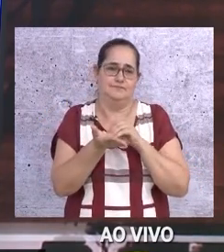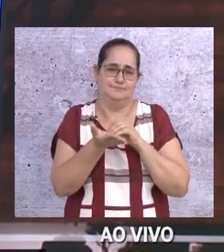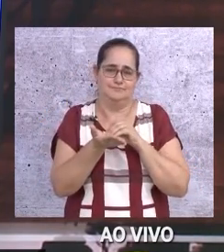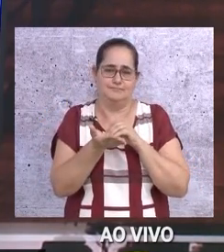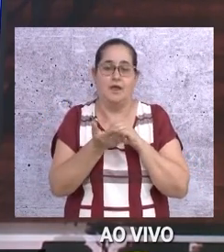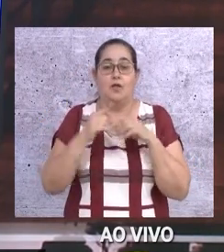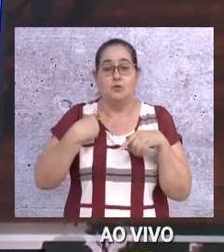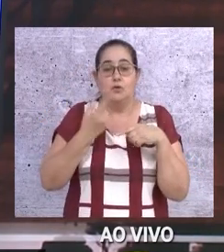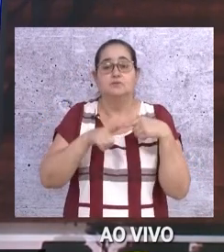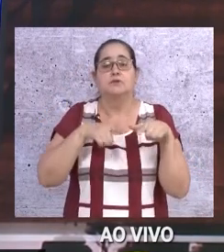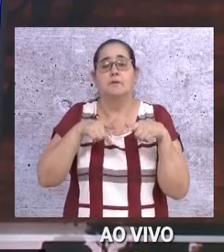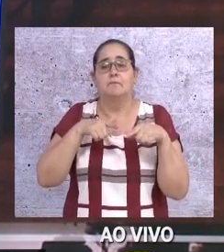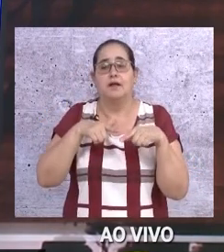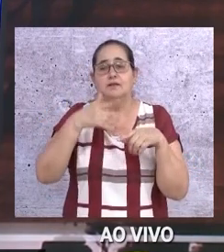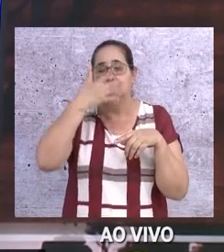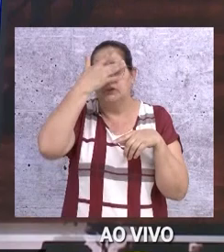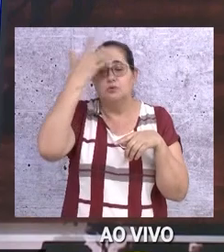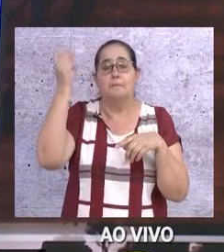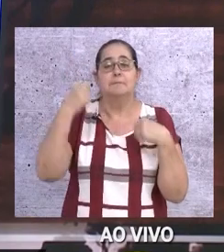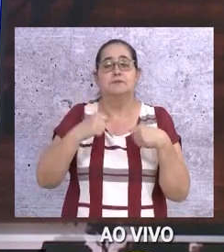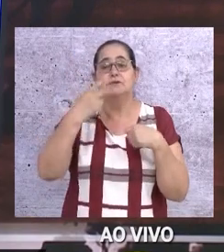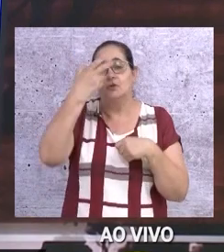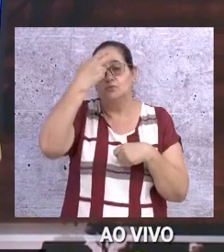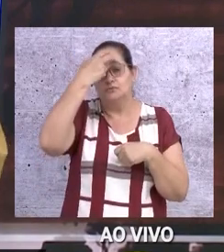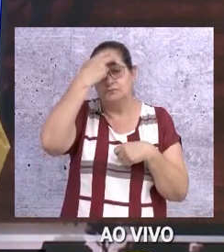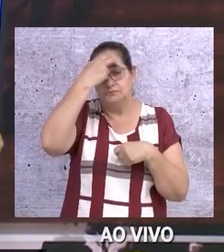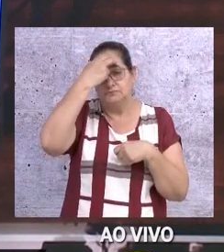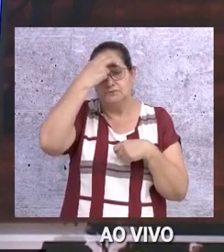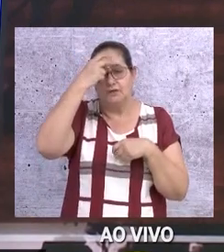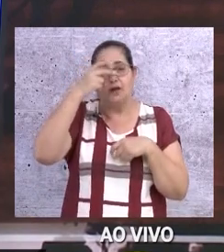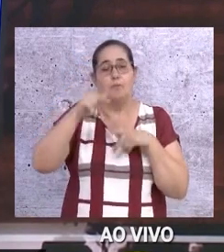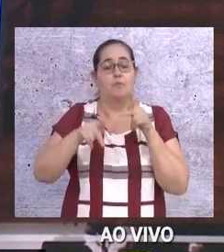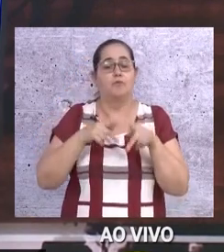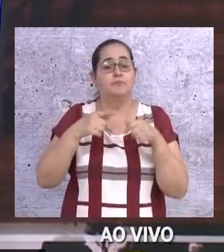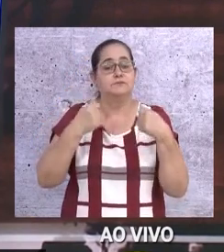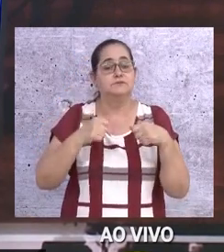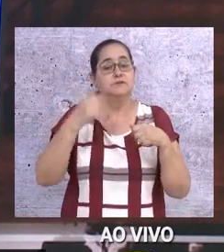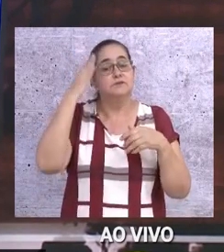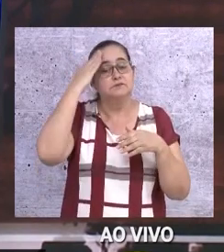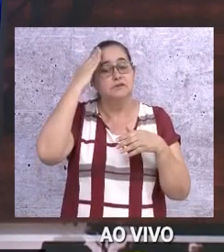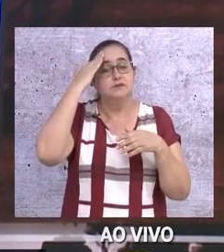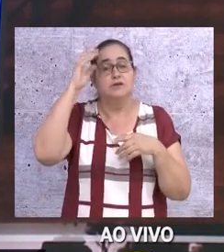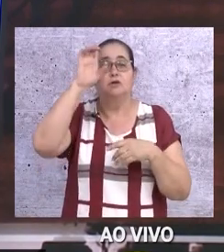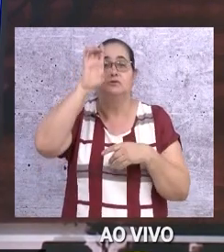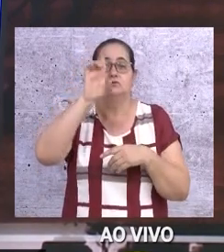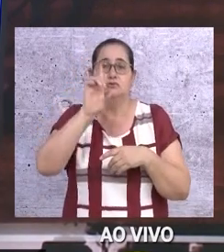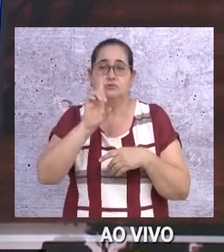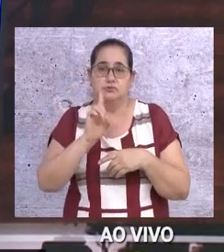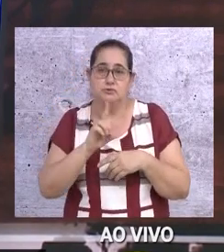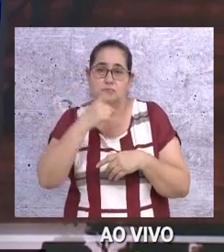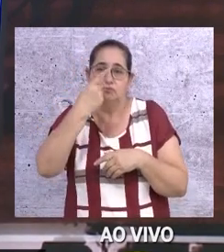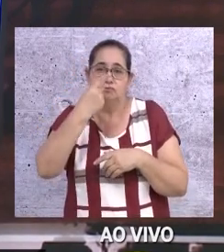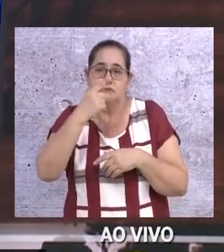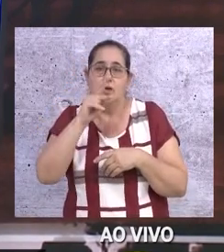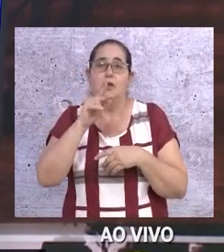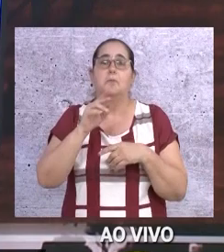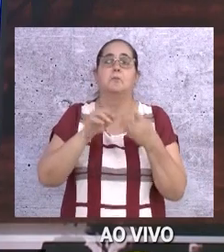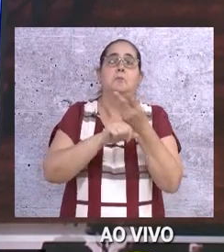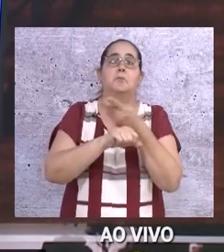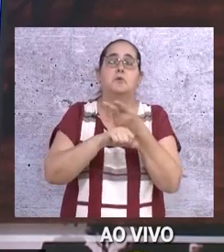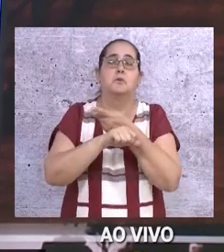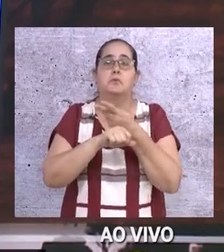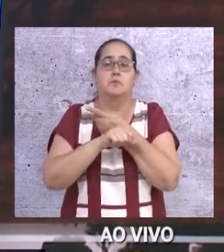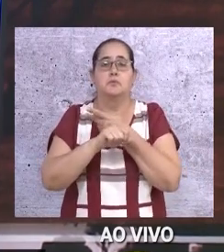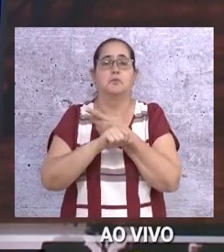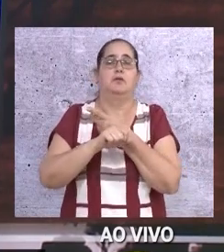trabalha para conscientizar a população também para entender os direitos, os seus direitos, e procurar